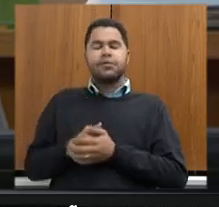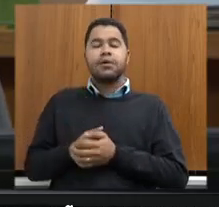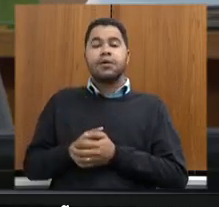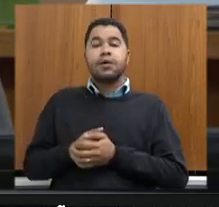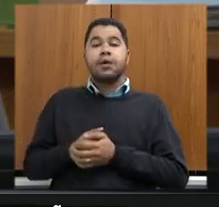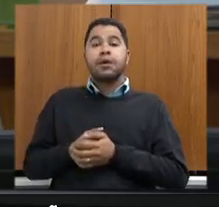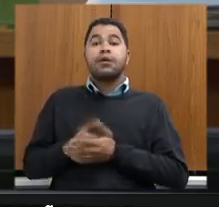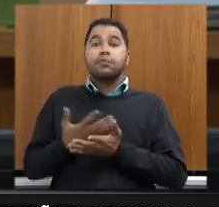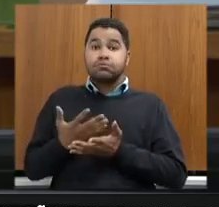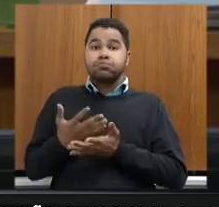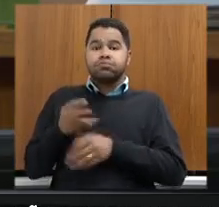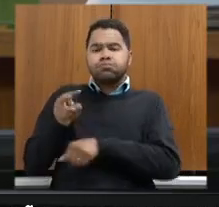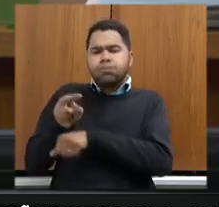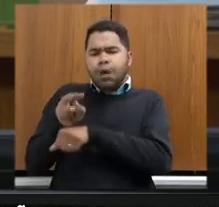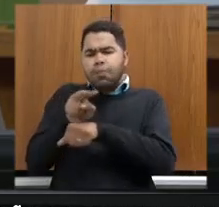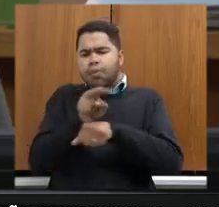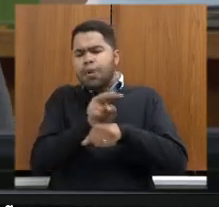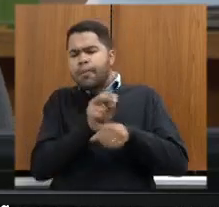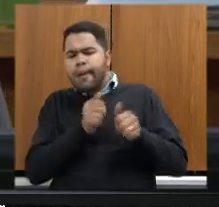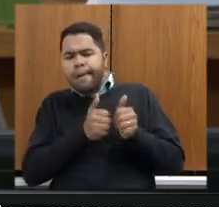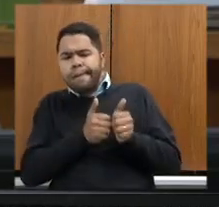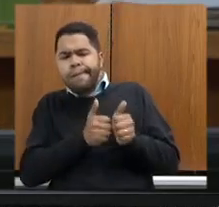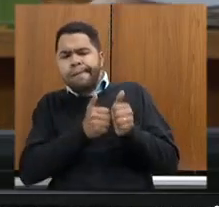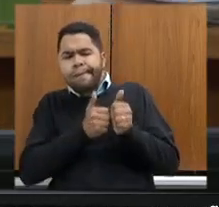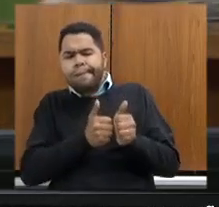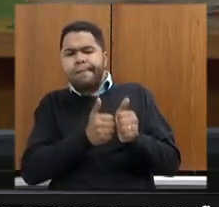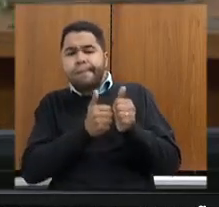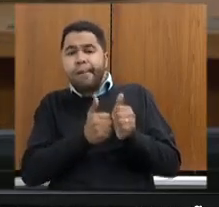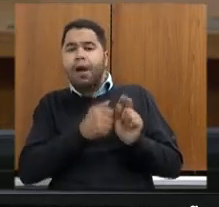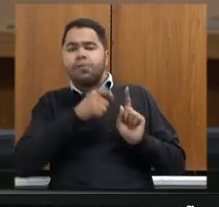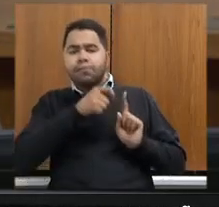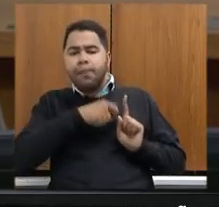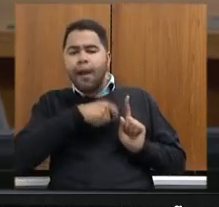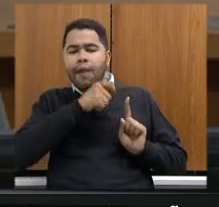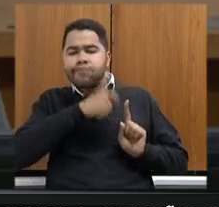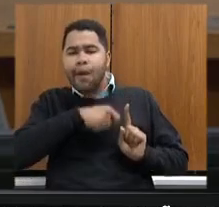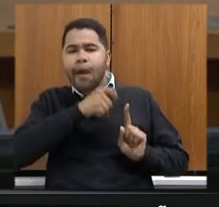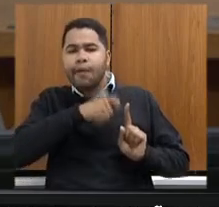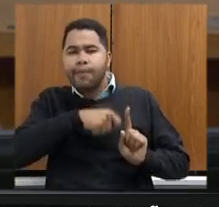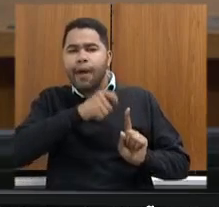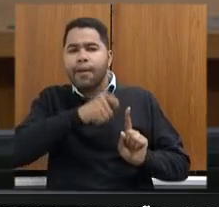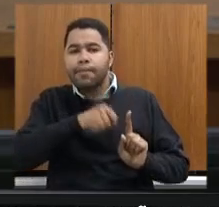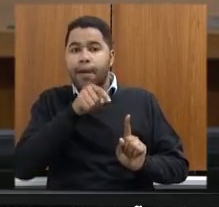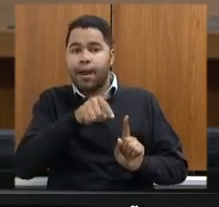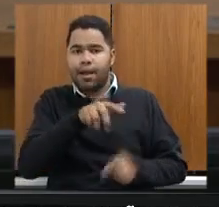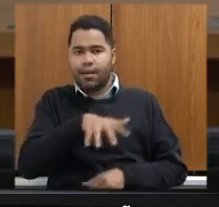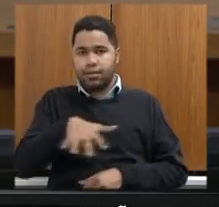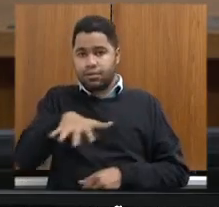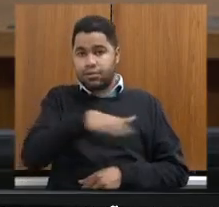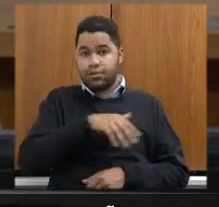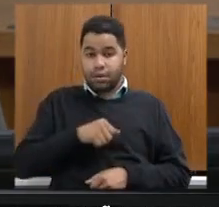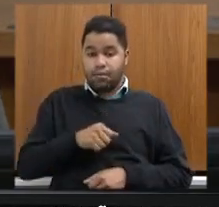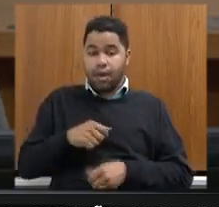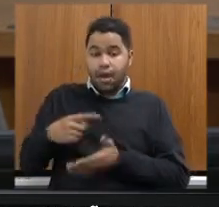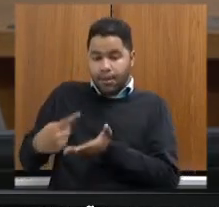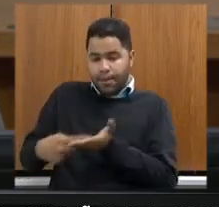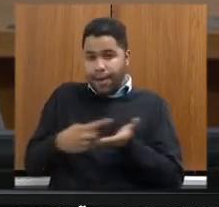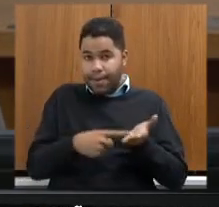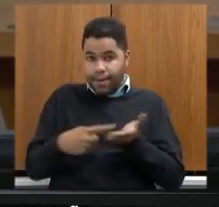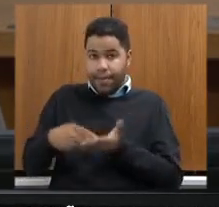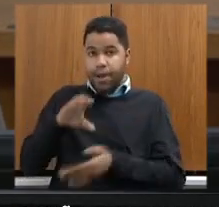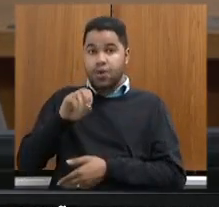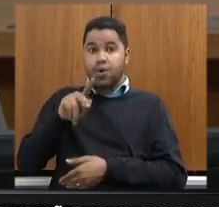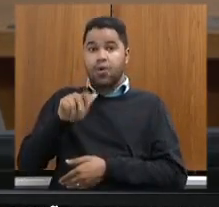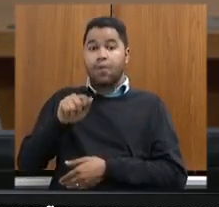fiscalização tem feito acompanhamento sistemático mensal lá na região. E o termo de cooperação com a Copaz